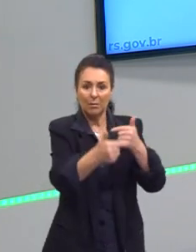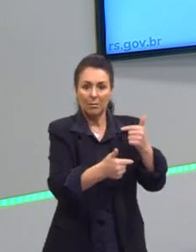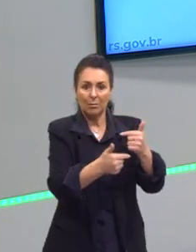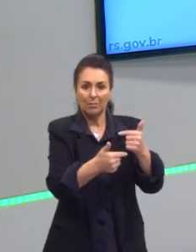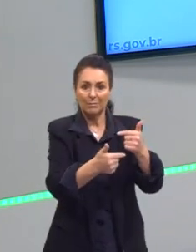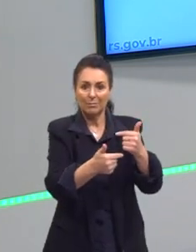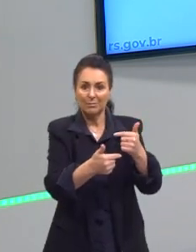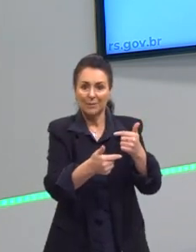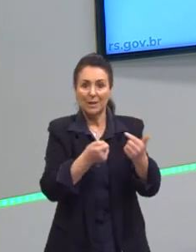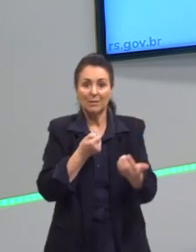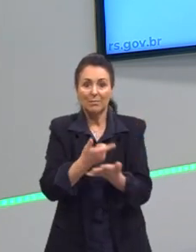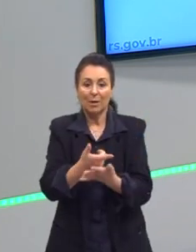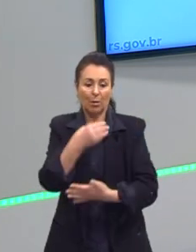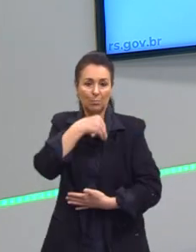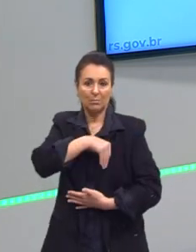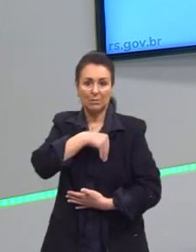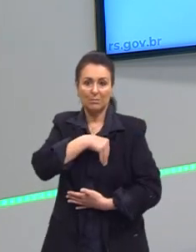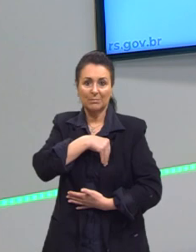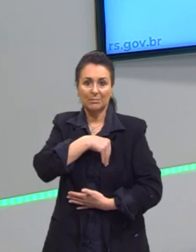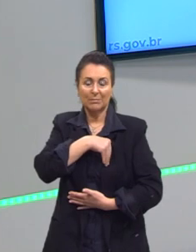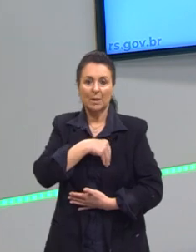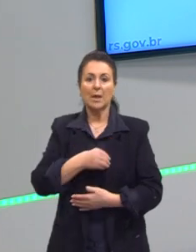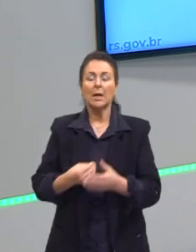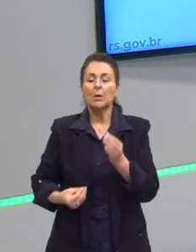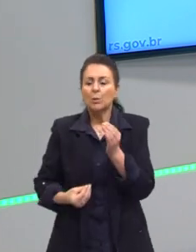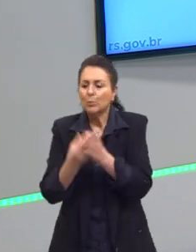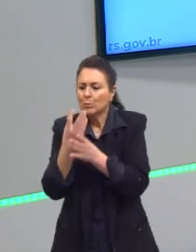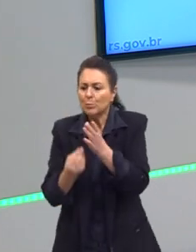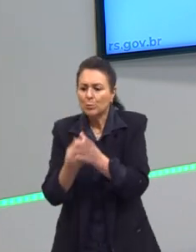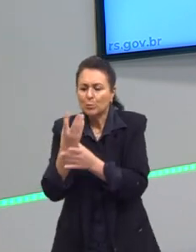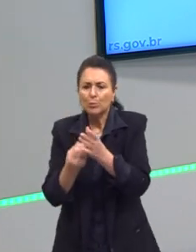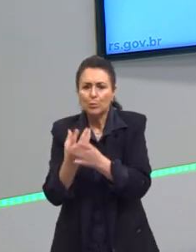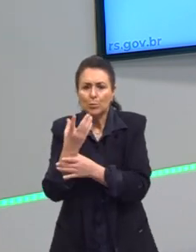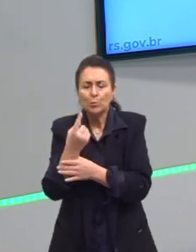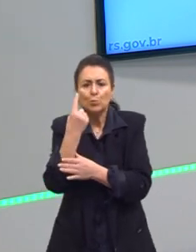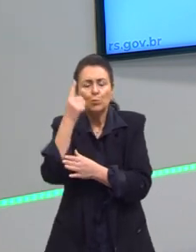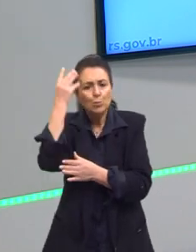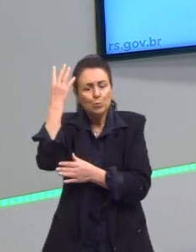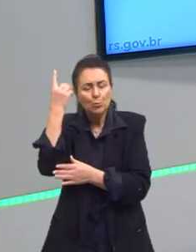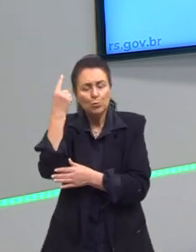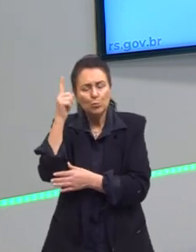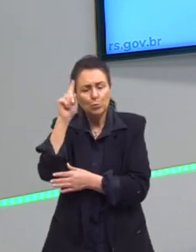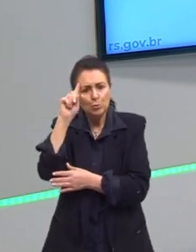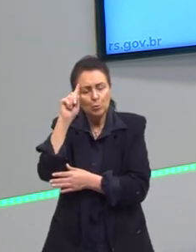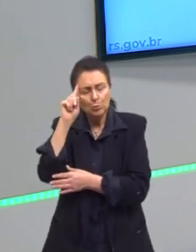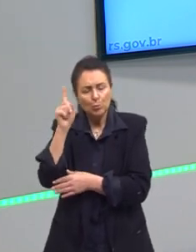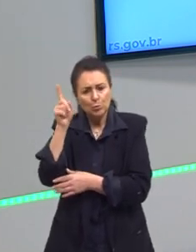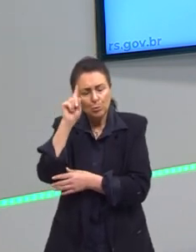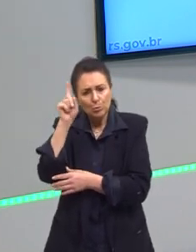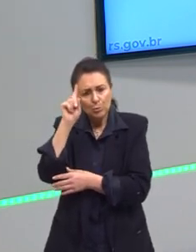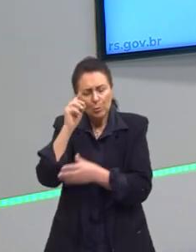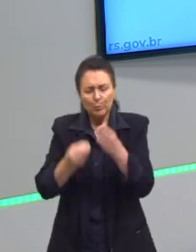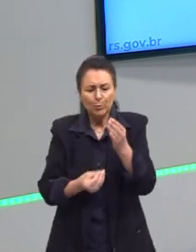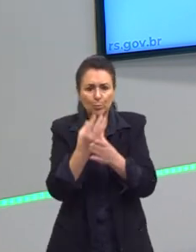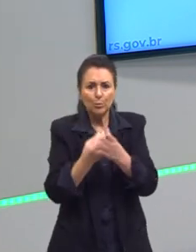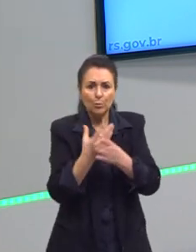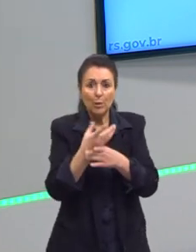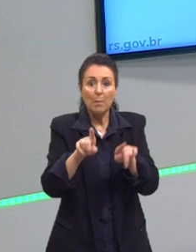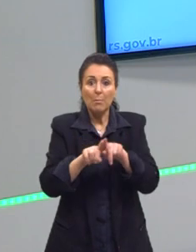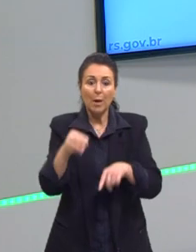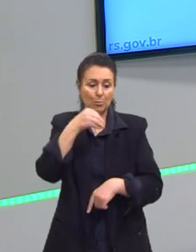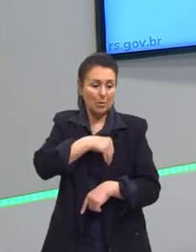e naquele dia de trabalho, ele produz muito mais do que ele é pago. Então o Marx denunciava que era nesse aspecto que